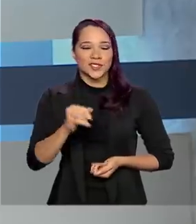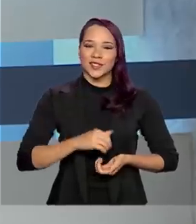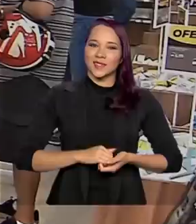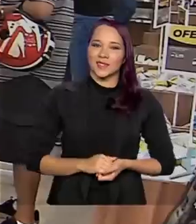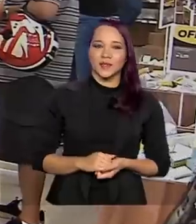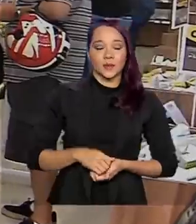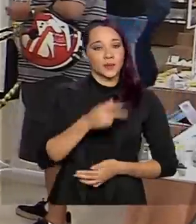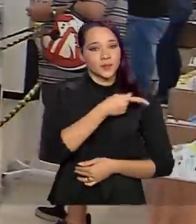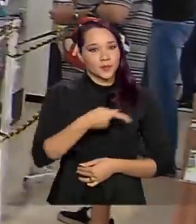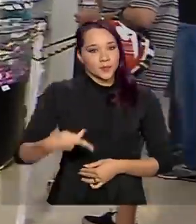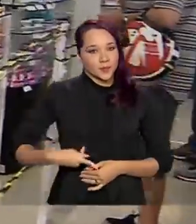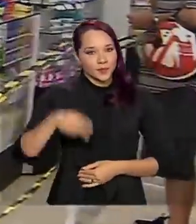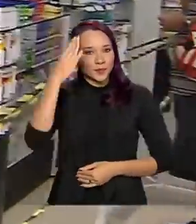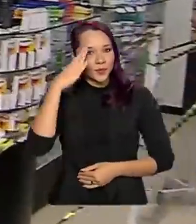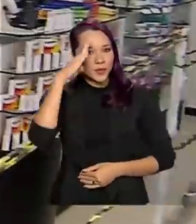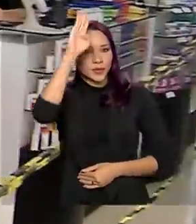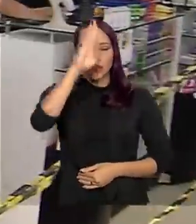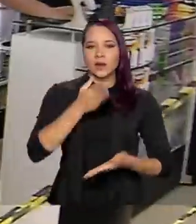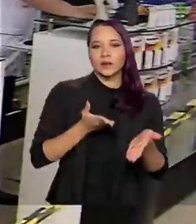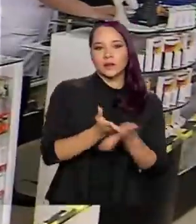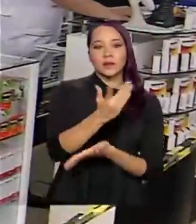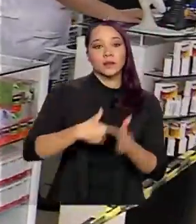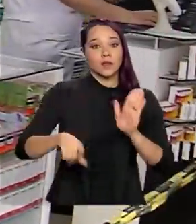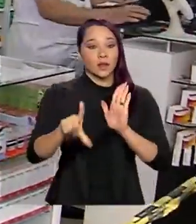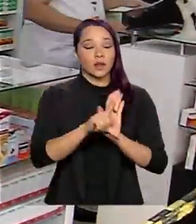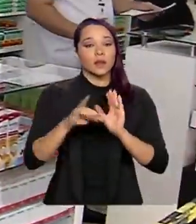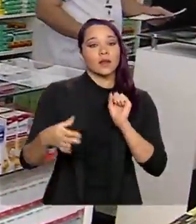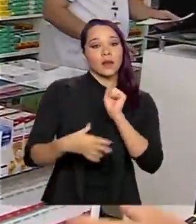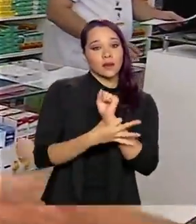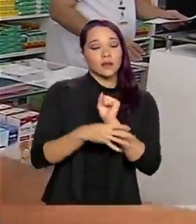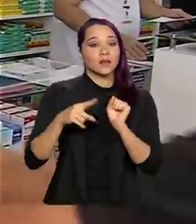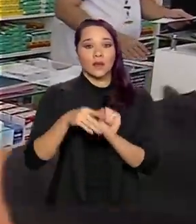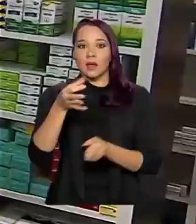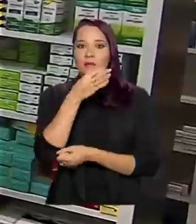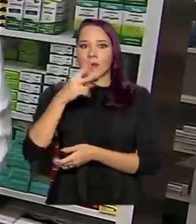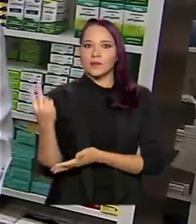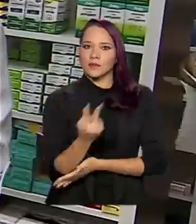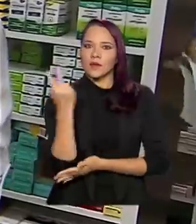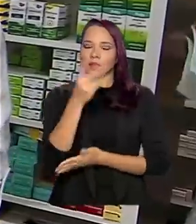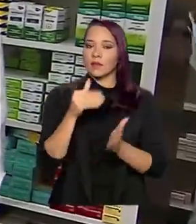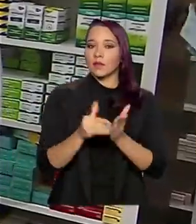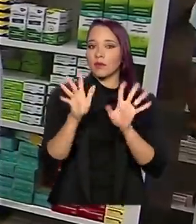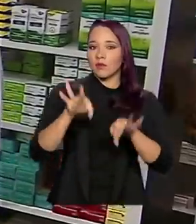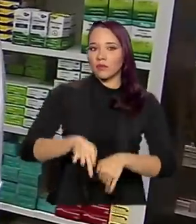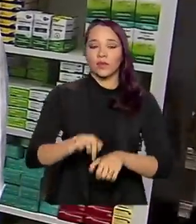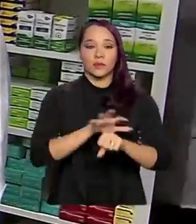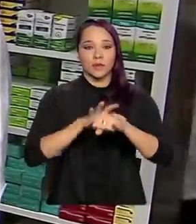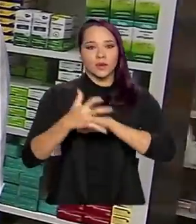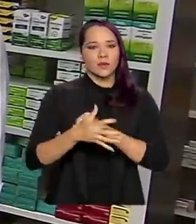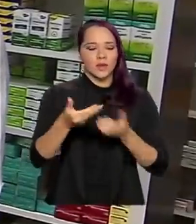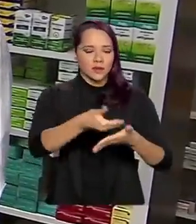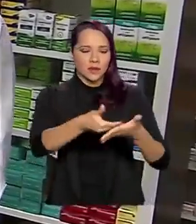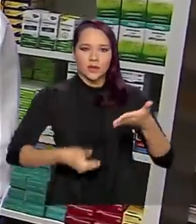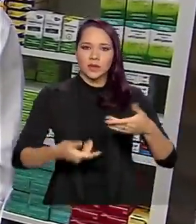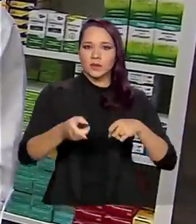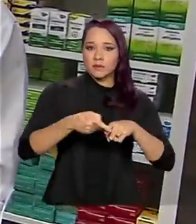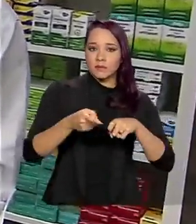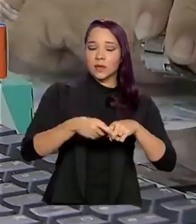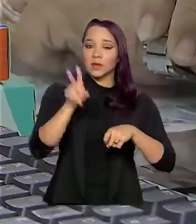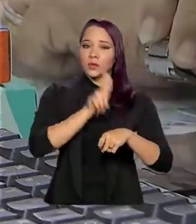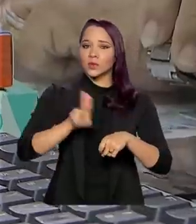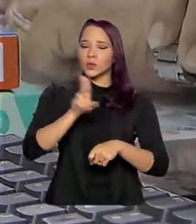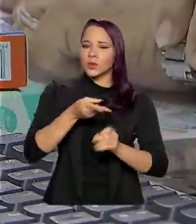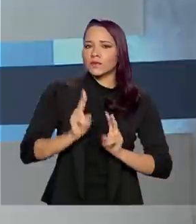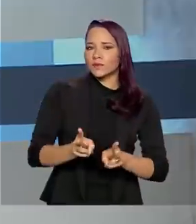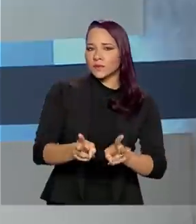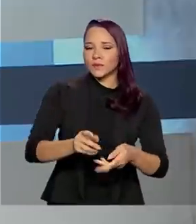Presidente Jair Bolsonaro sanciona a lei que garante validade até o fim da pandemia das receitas para remédios de uso